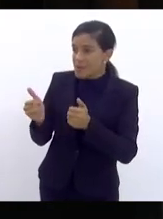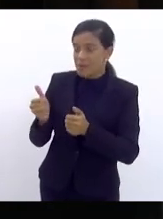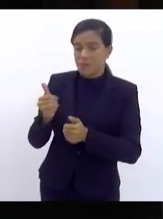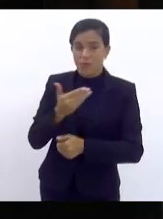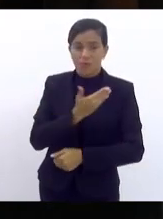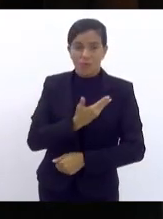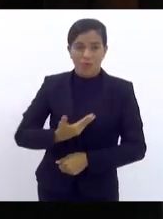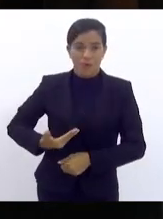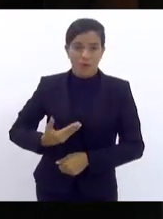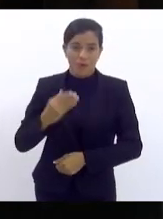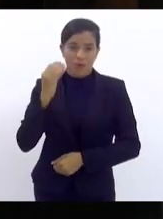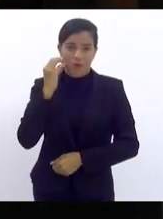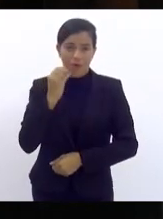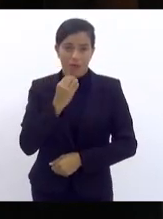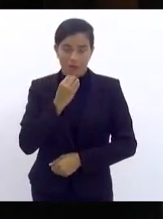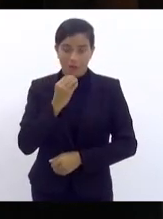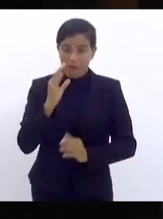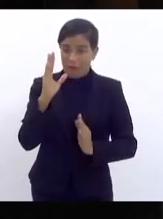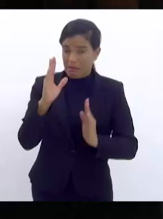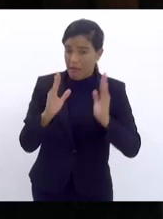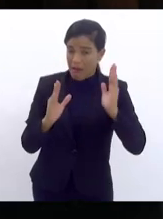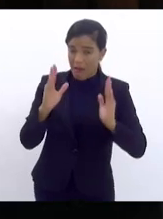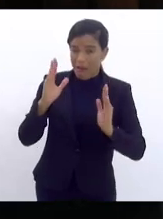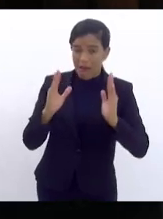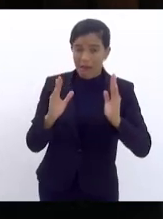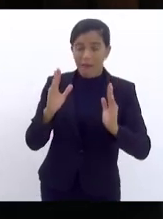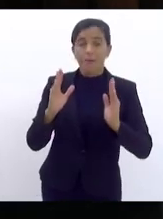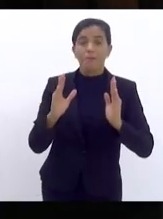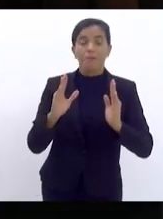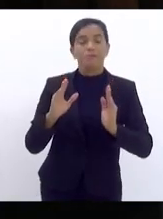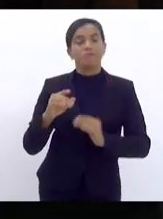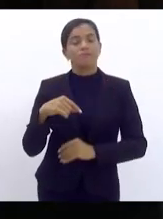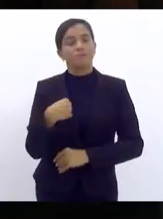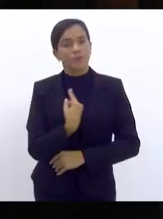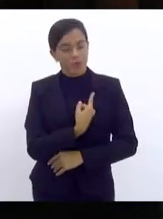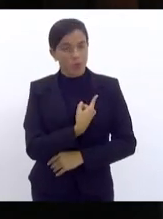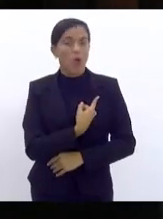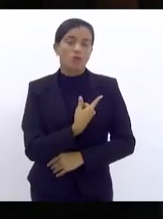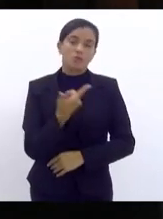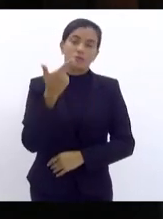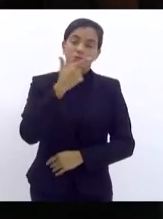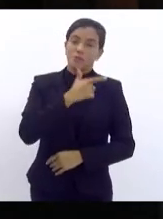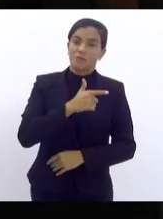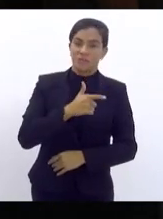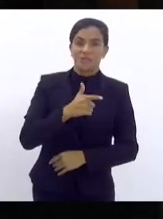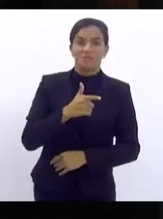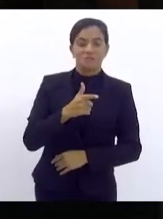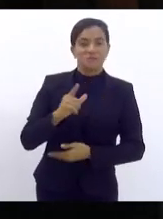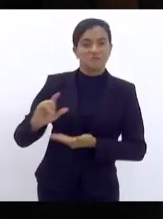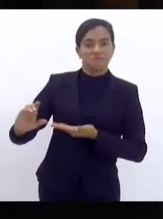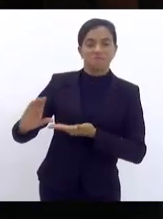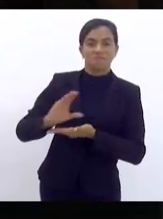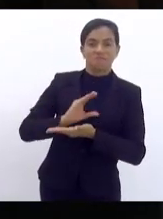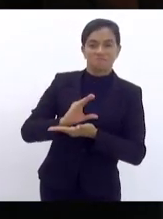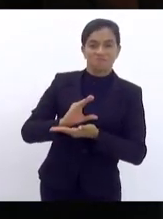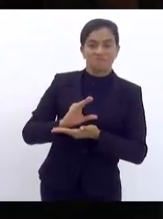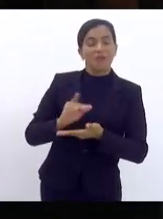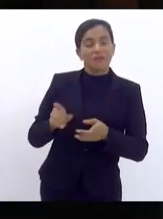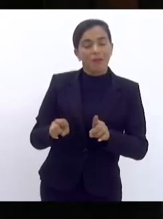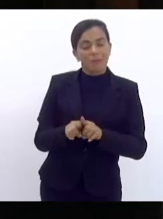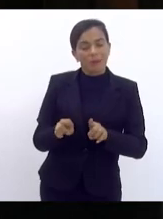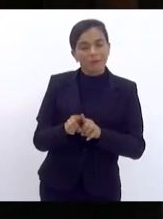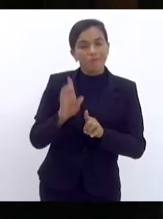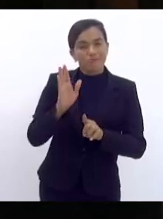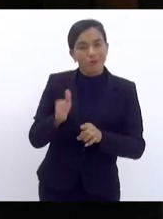Cláudio Castro, e, na época, a gente foi atendido, no qual eu já venho aqui agradecer